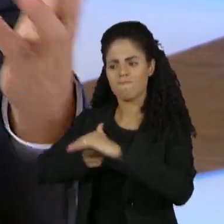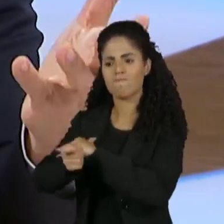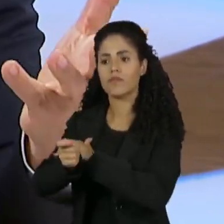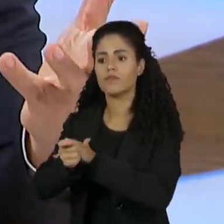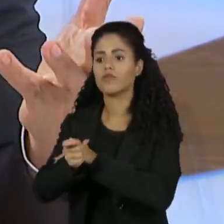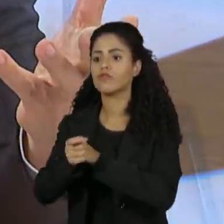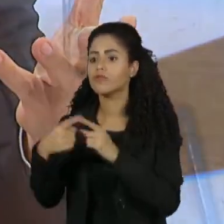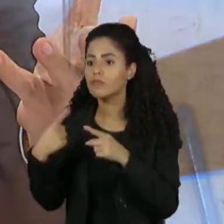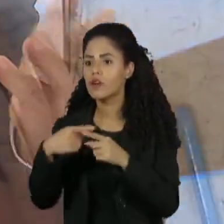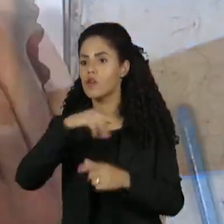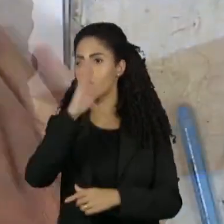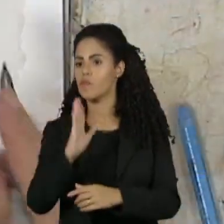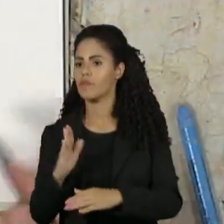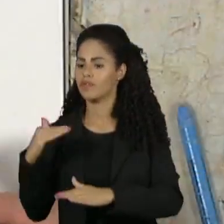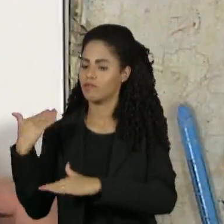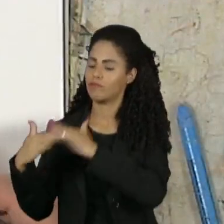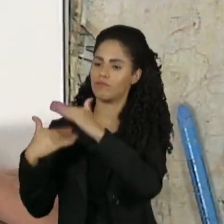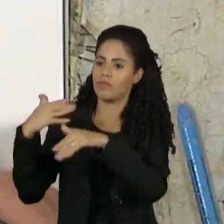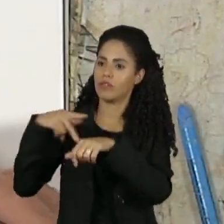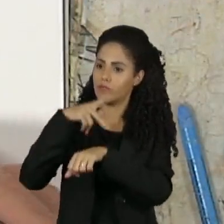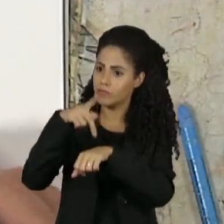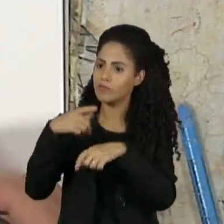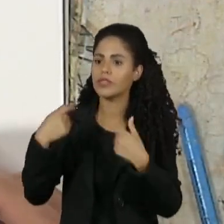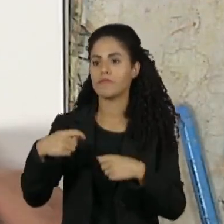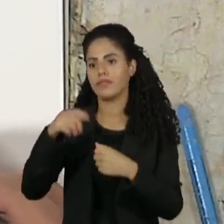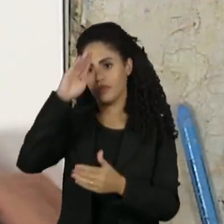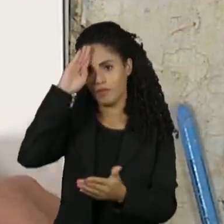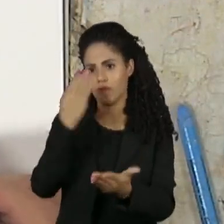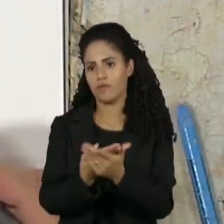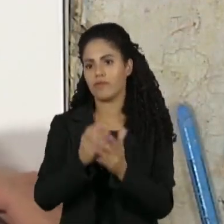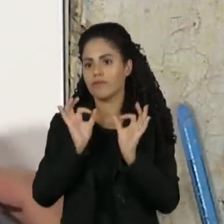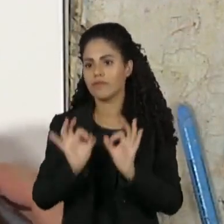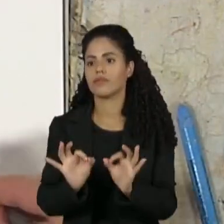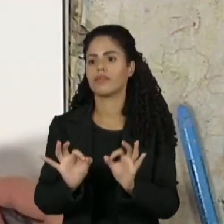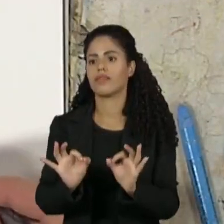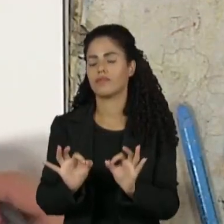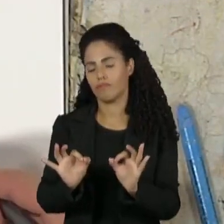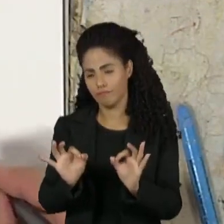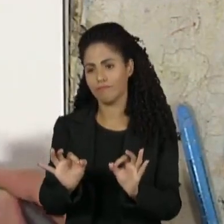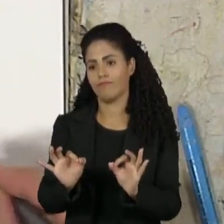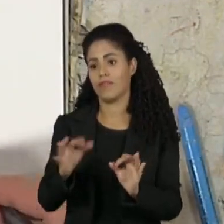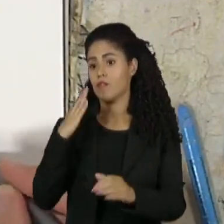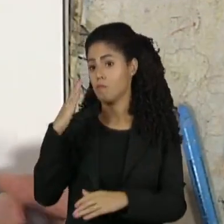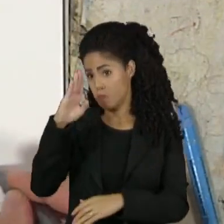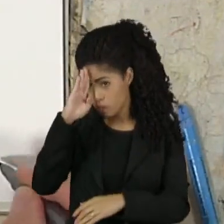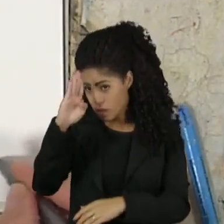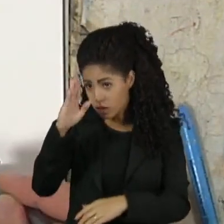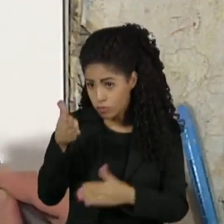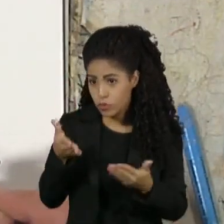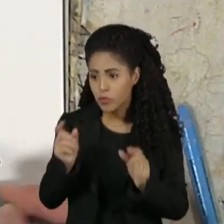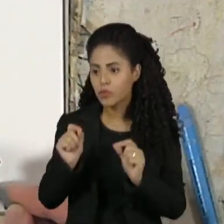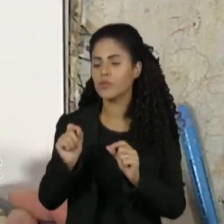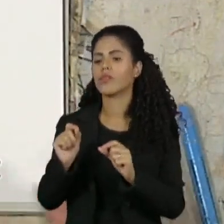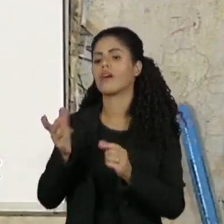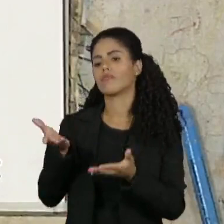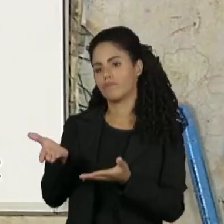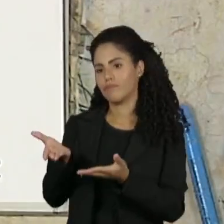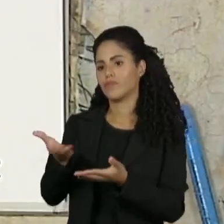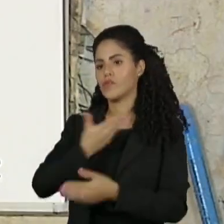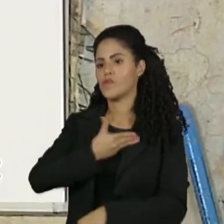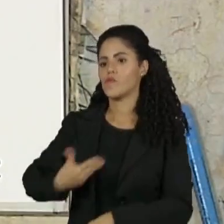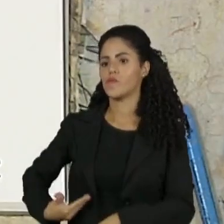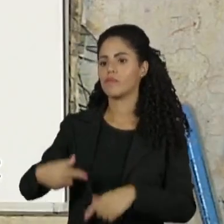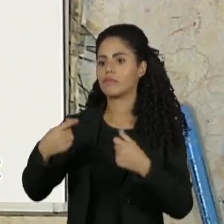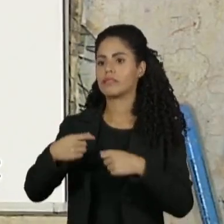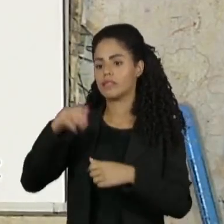o país não cresce. E a confiança muitas vezes sai, quase sempre sai, principalmente do governo. O governo tem que gerar